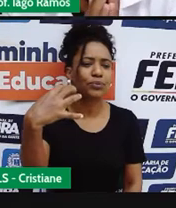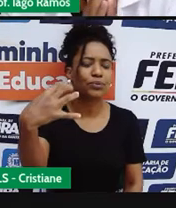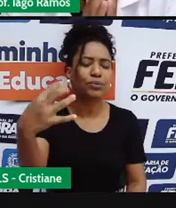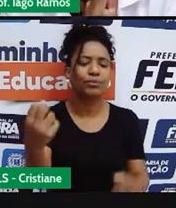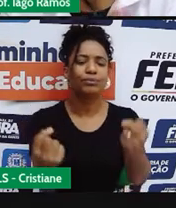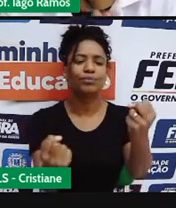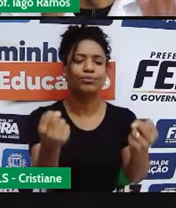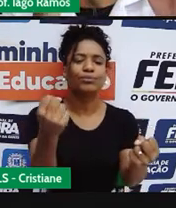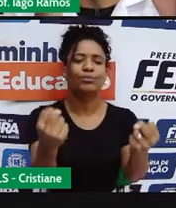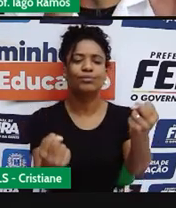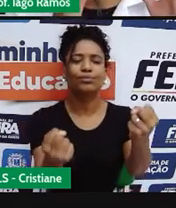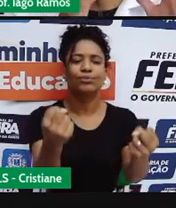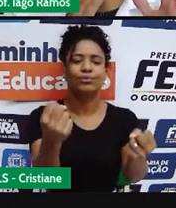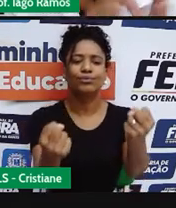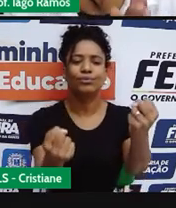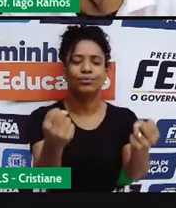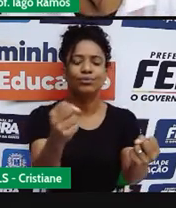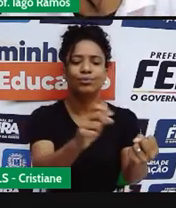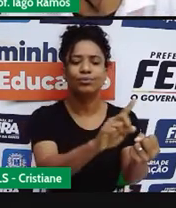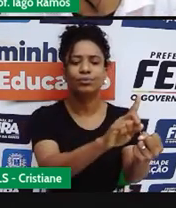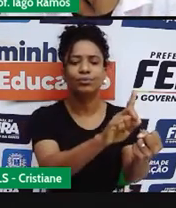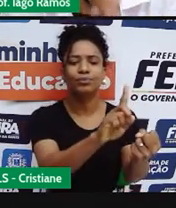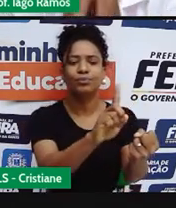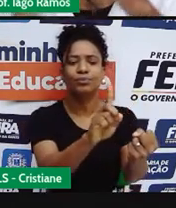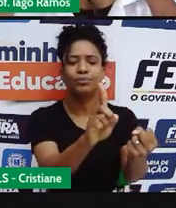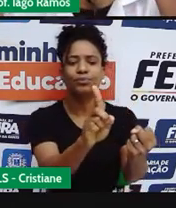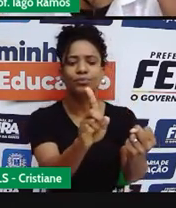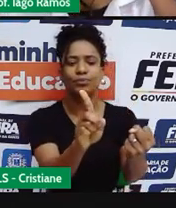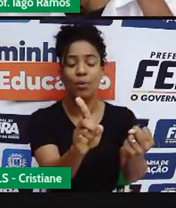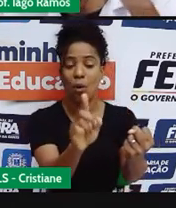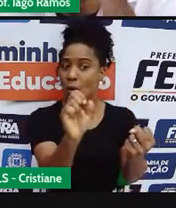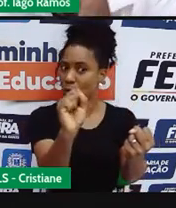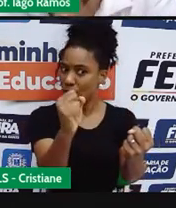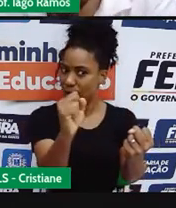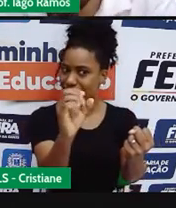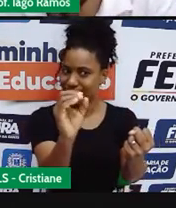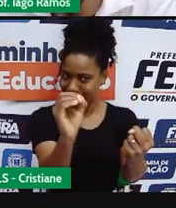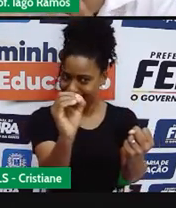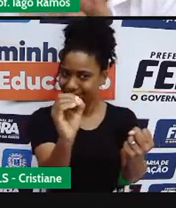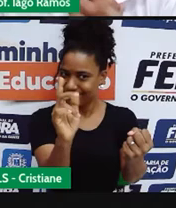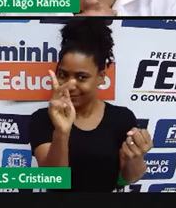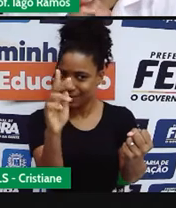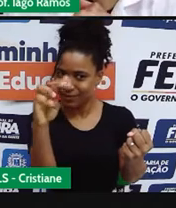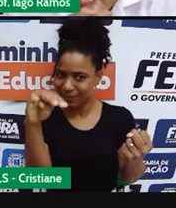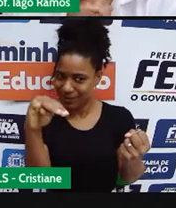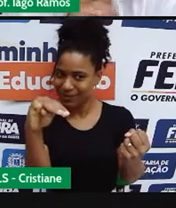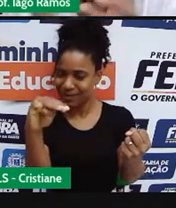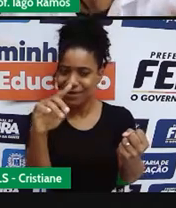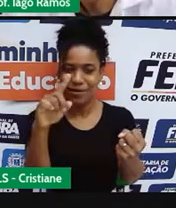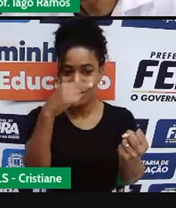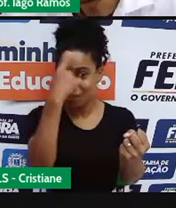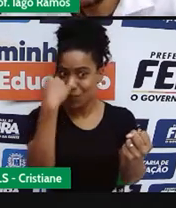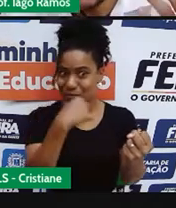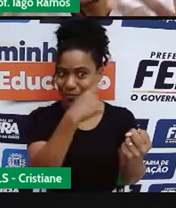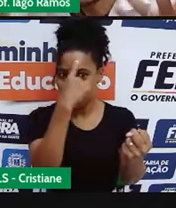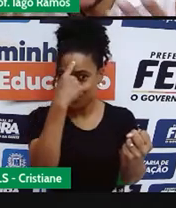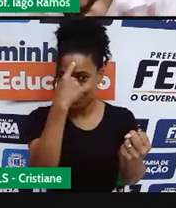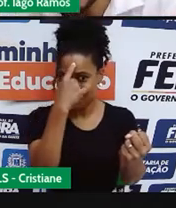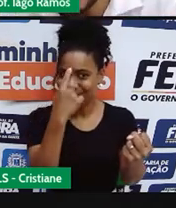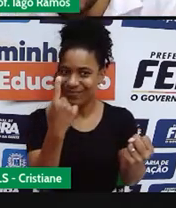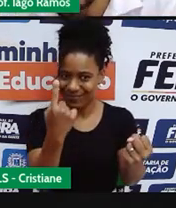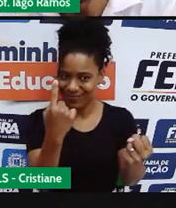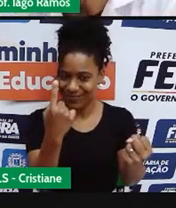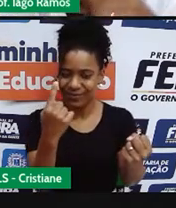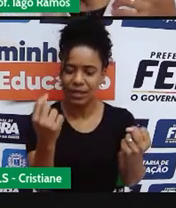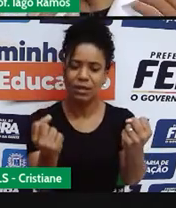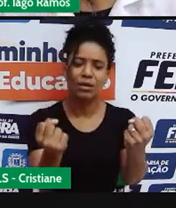quilômetros por hora, viajando nessa velocidade, você faz a sua viagem em uma hora. Mas, mas, mas,